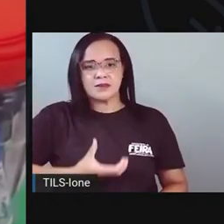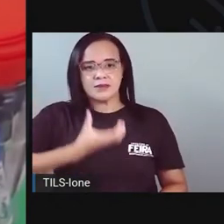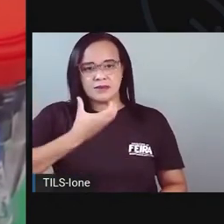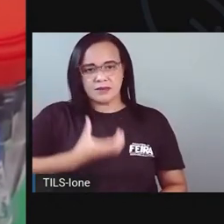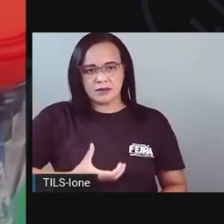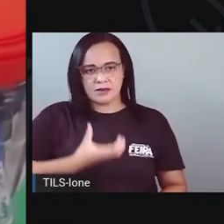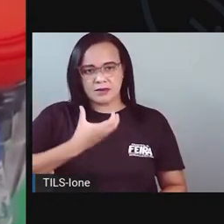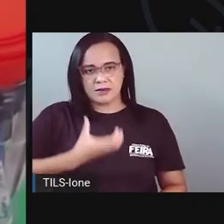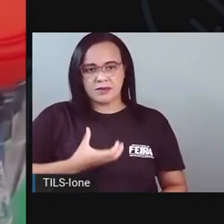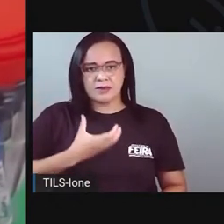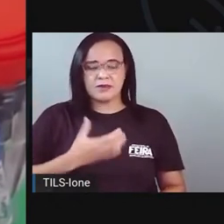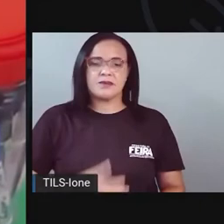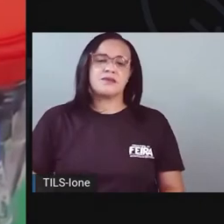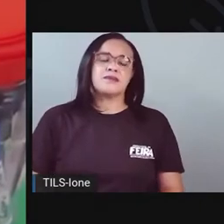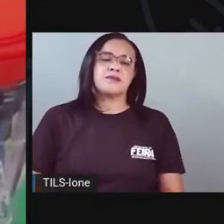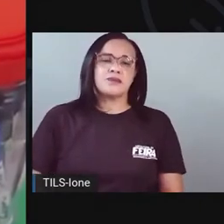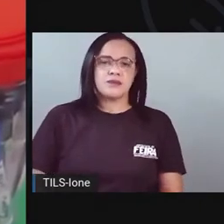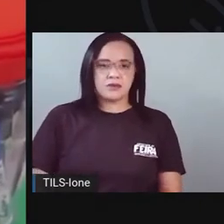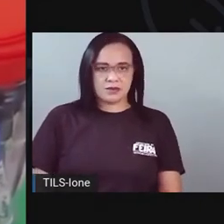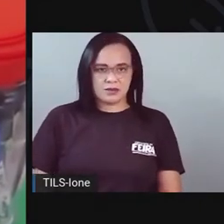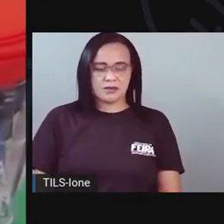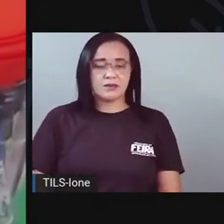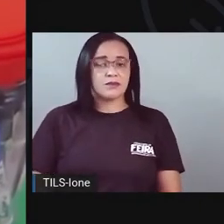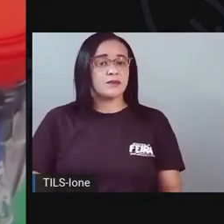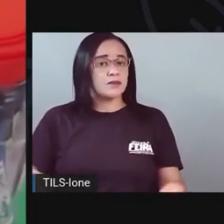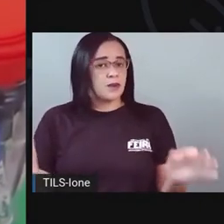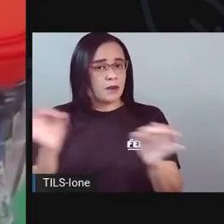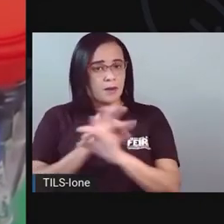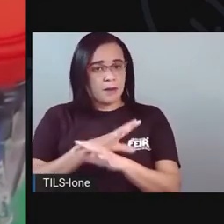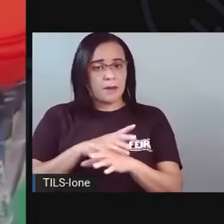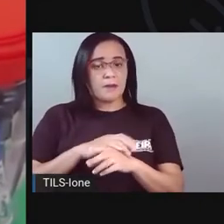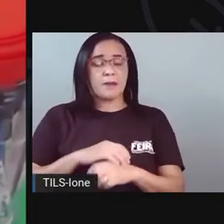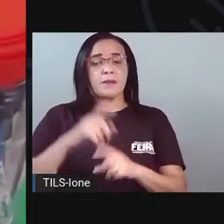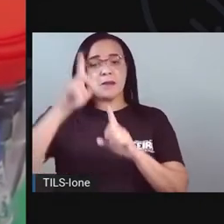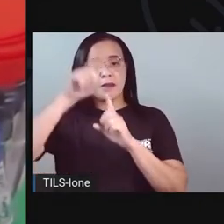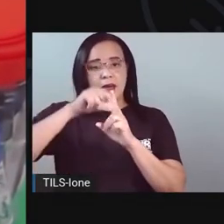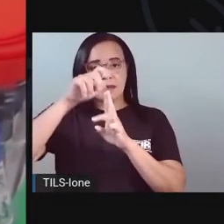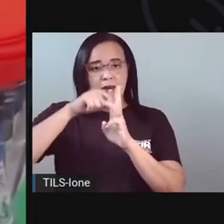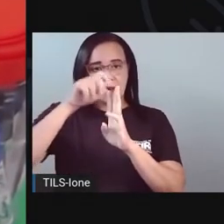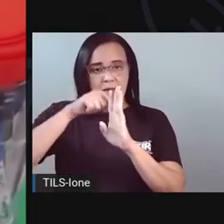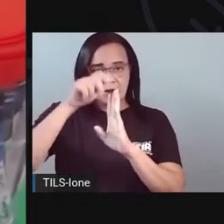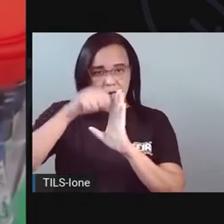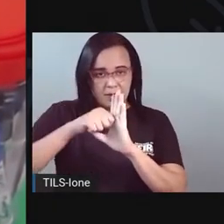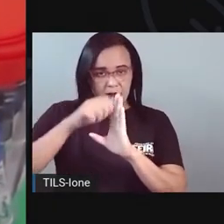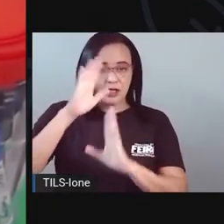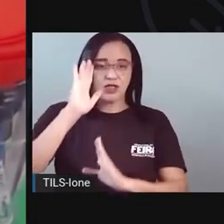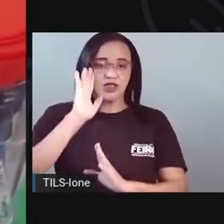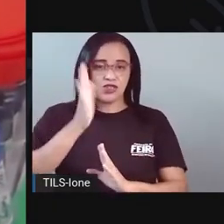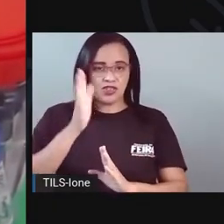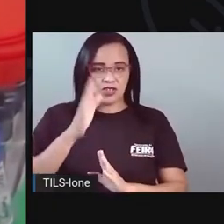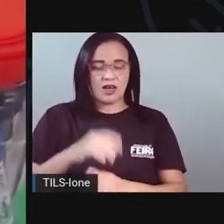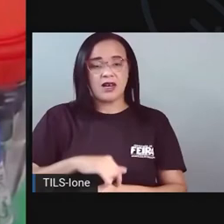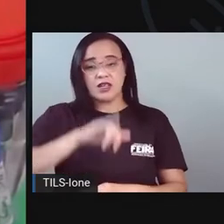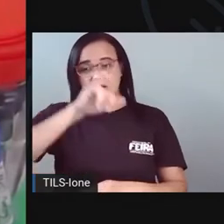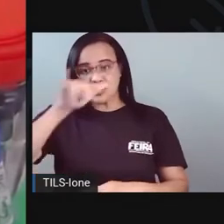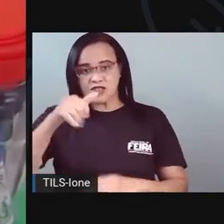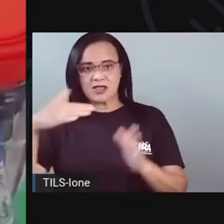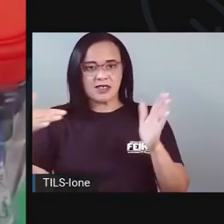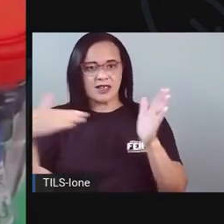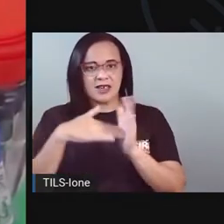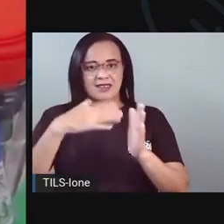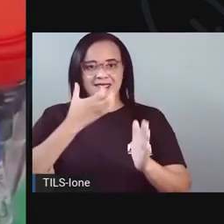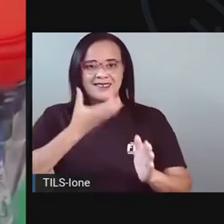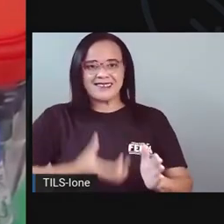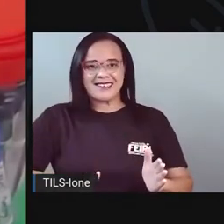Dezembro, ó. Pronto. Os meses do ano. De janeiro a dezembro. Fiz